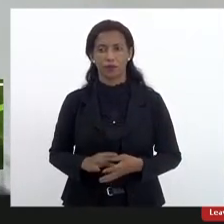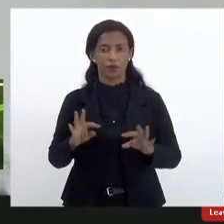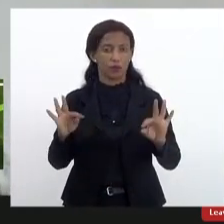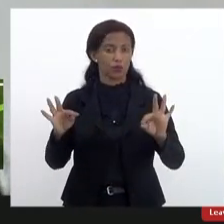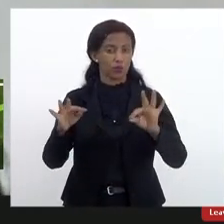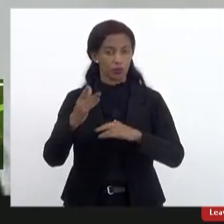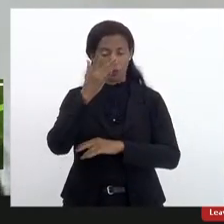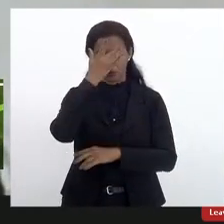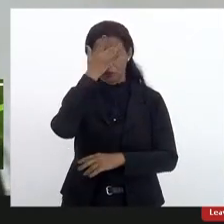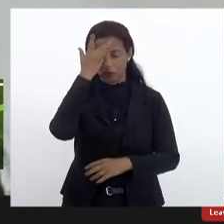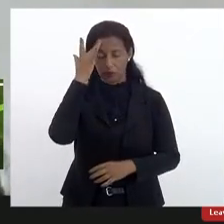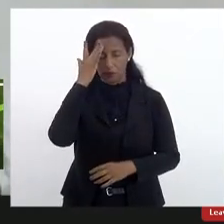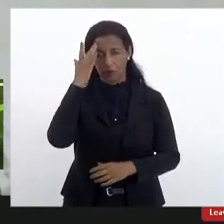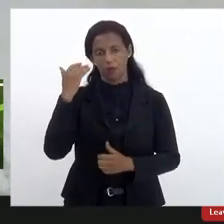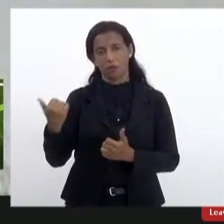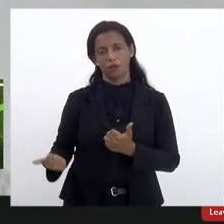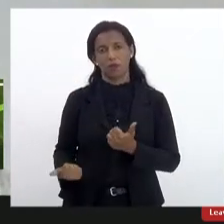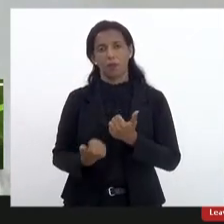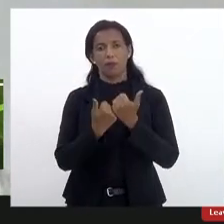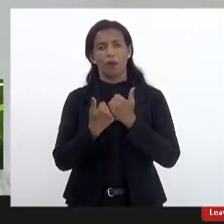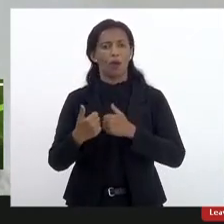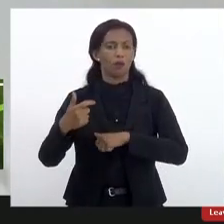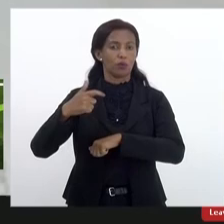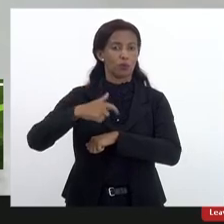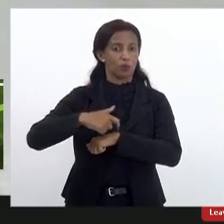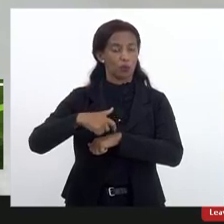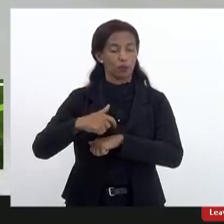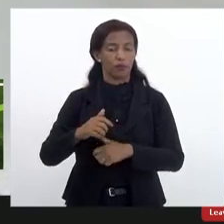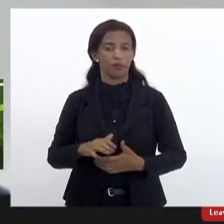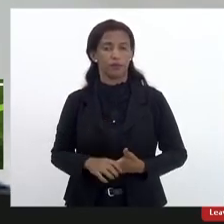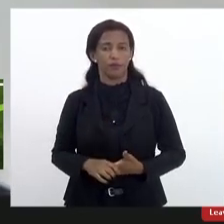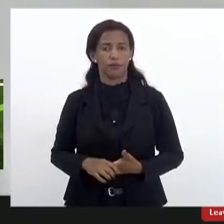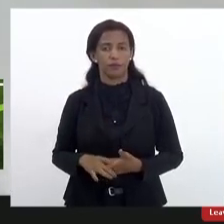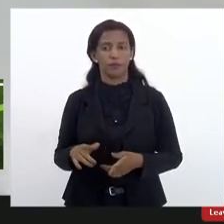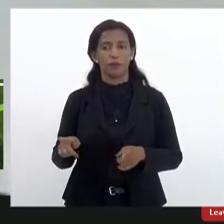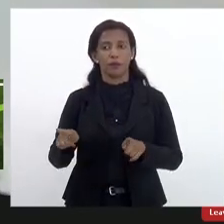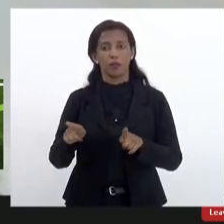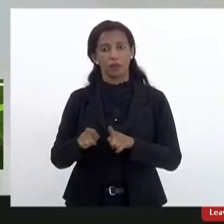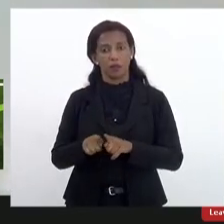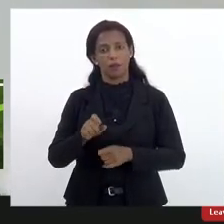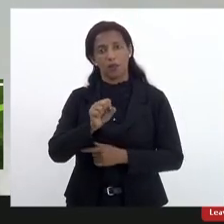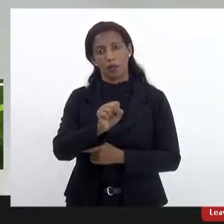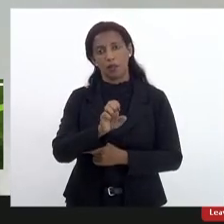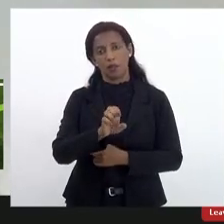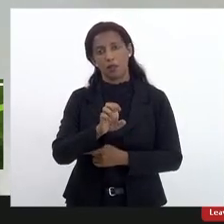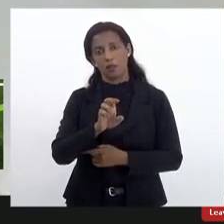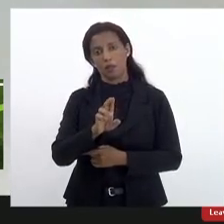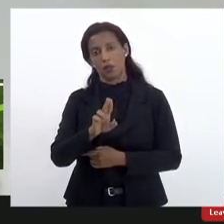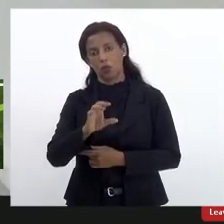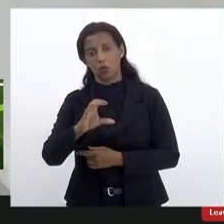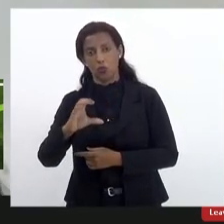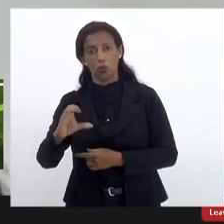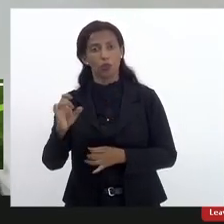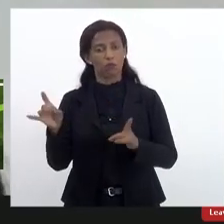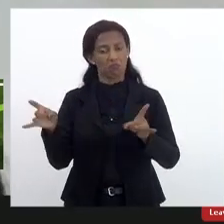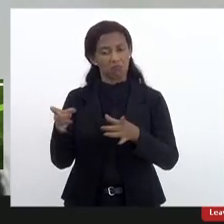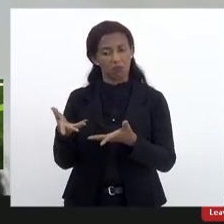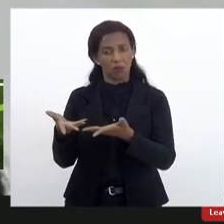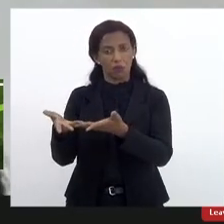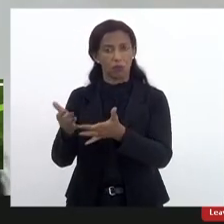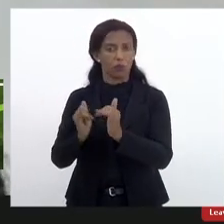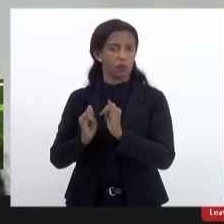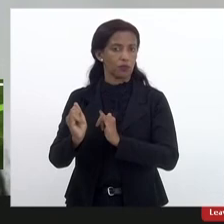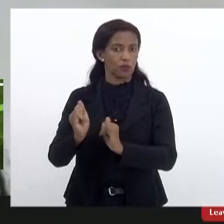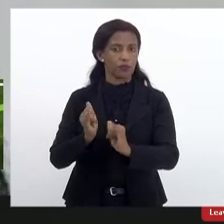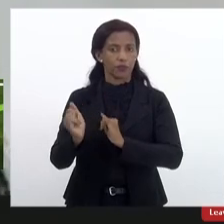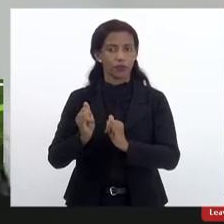todos aqueles que nos apoiaram ali naquele momento inclusive a Secretaria de Educação deixamos também informações